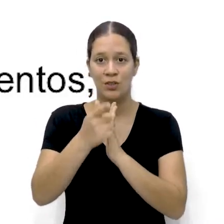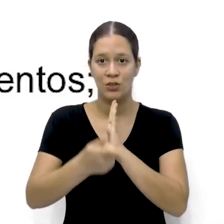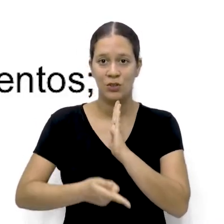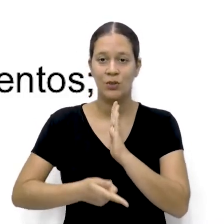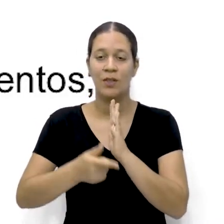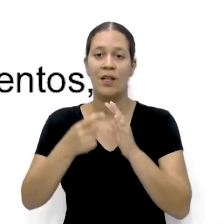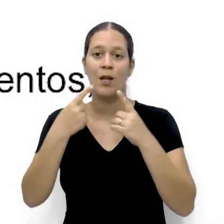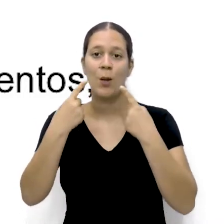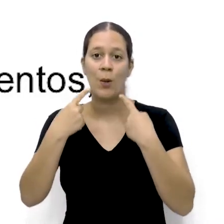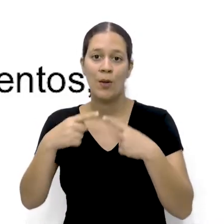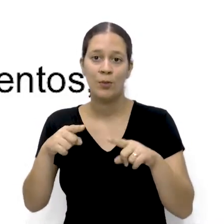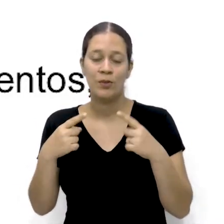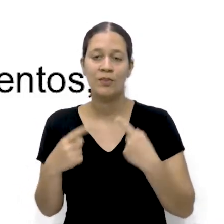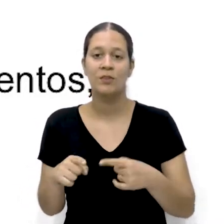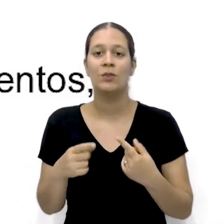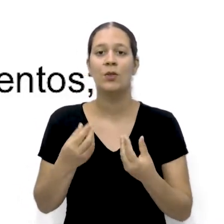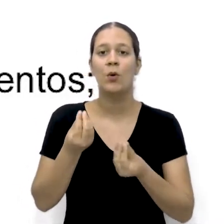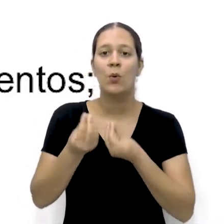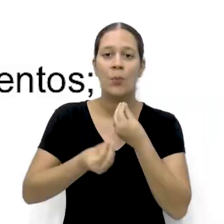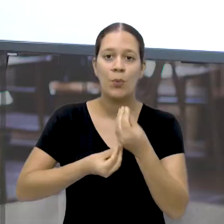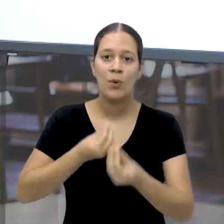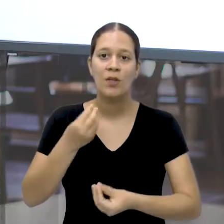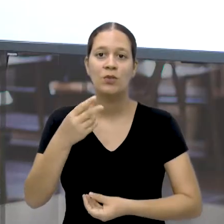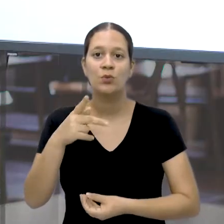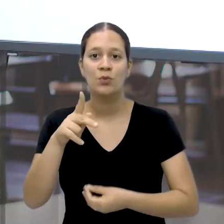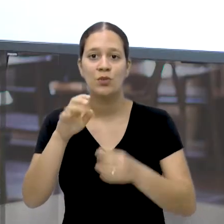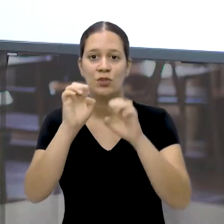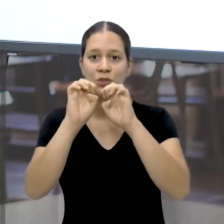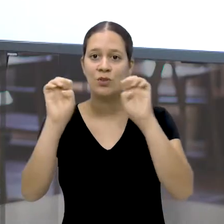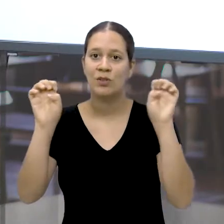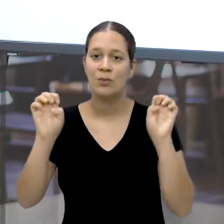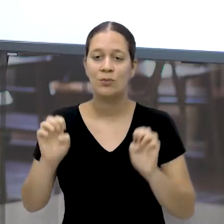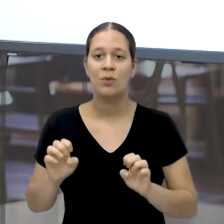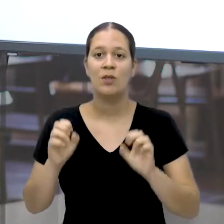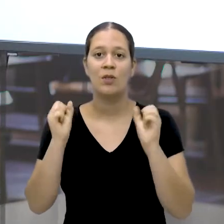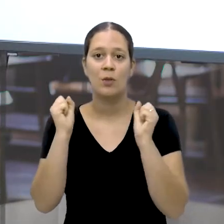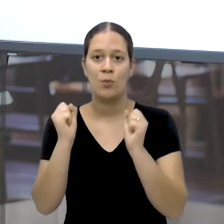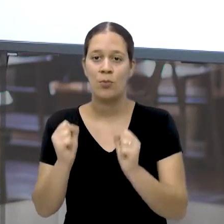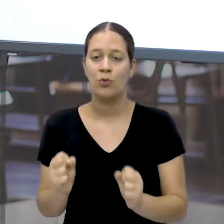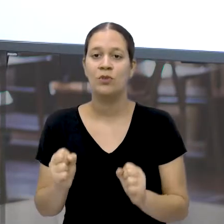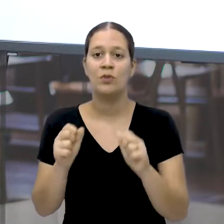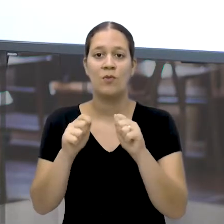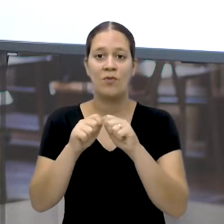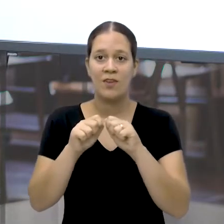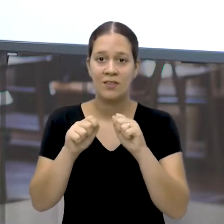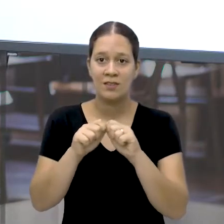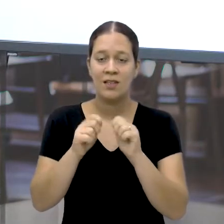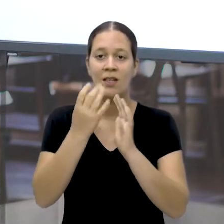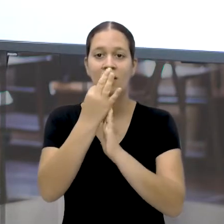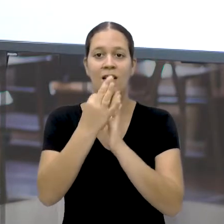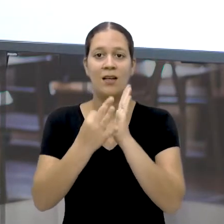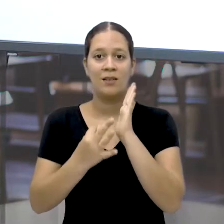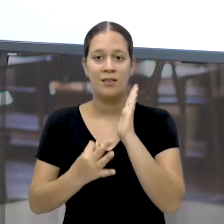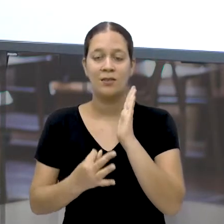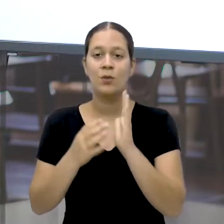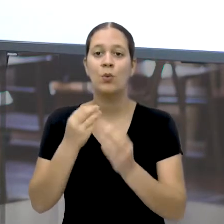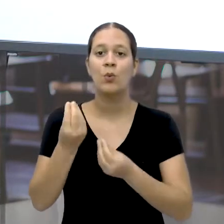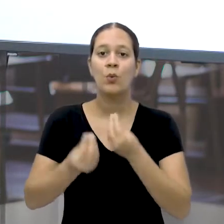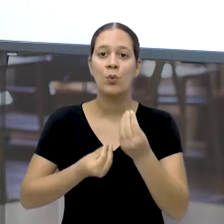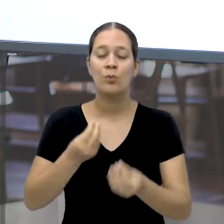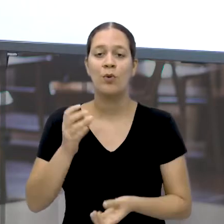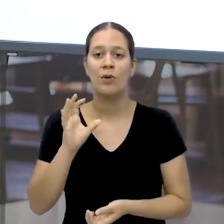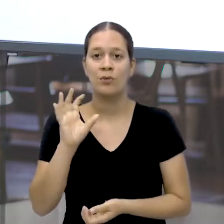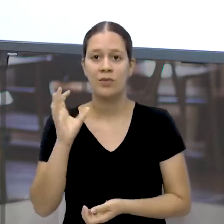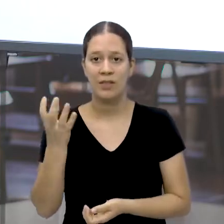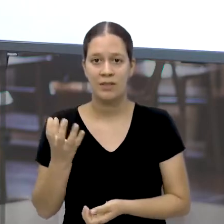reclamação Como é sua estrutura Como nós podemos fazer essa produção Como elas acontecem,